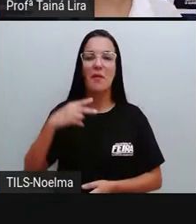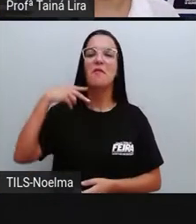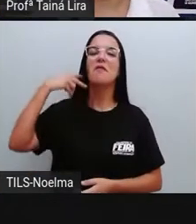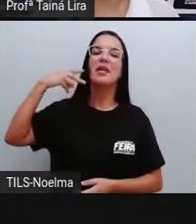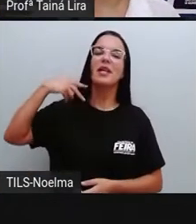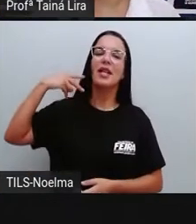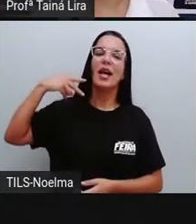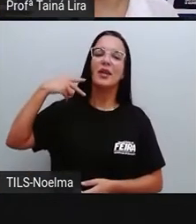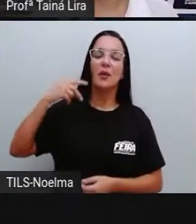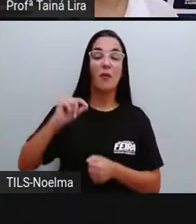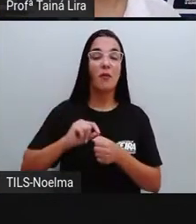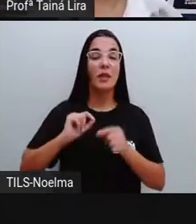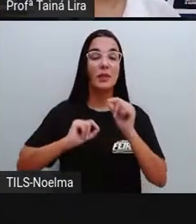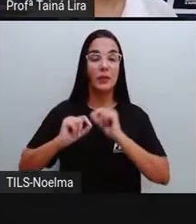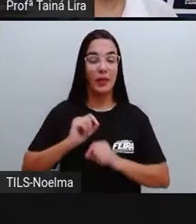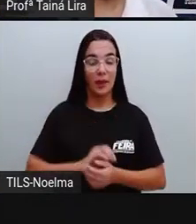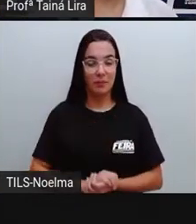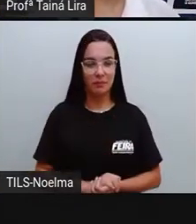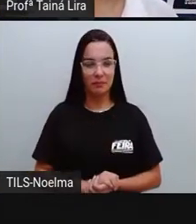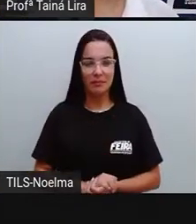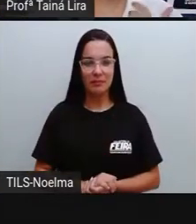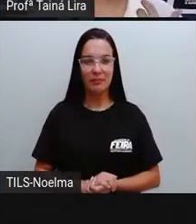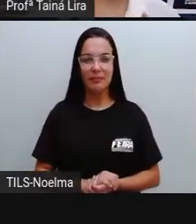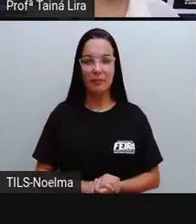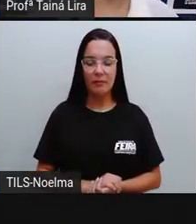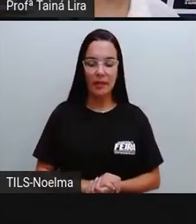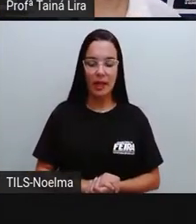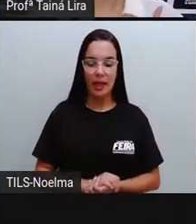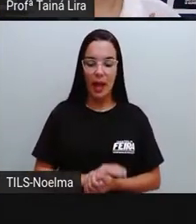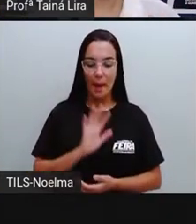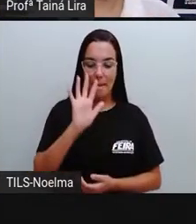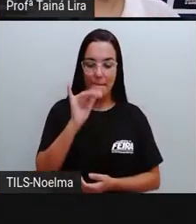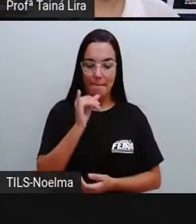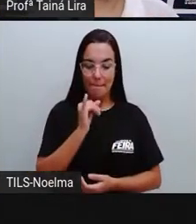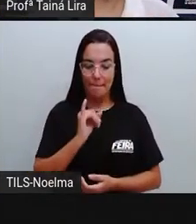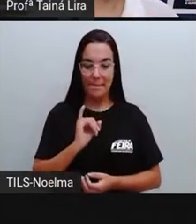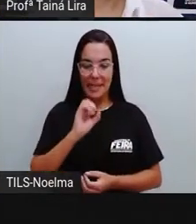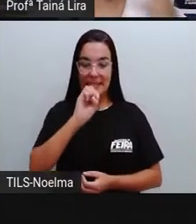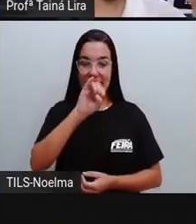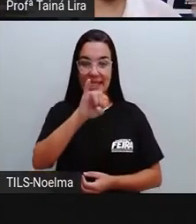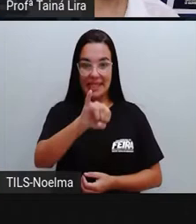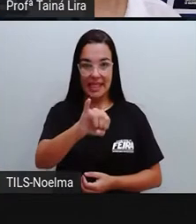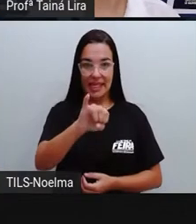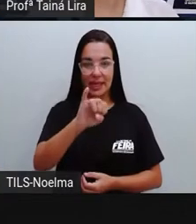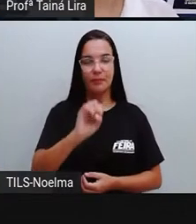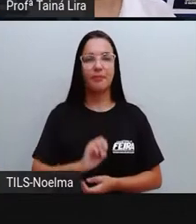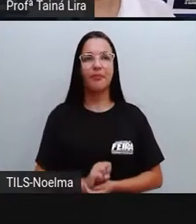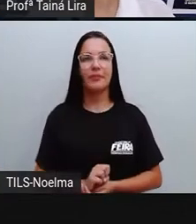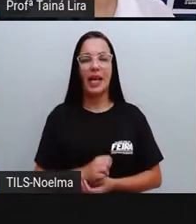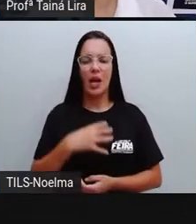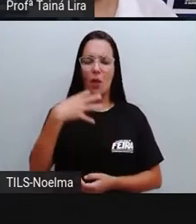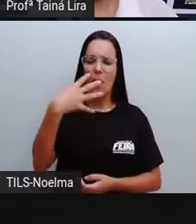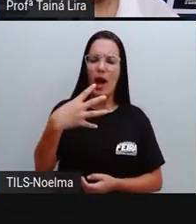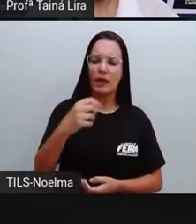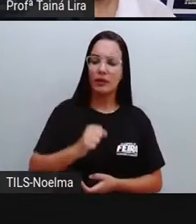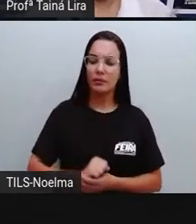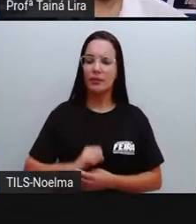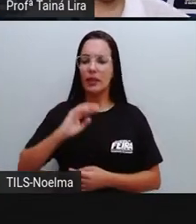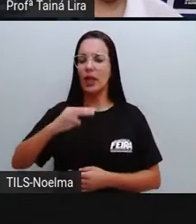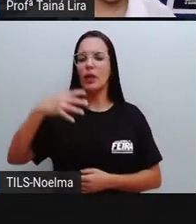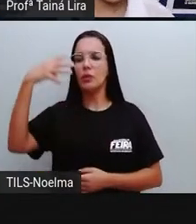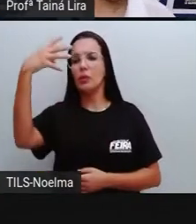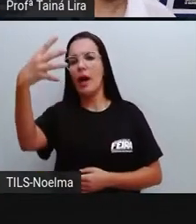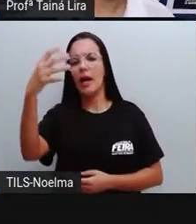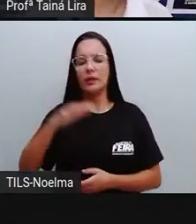vereador. PRO, se a cada quatro anos a gente, os adultos, né, já que o segundo ano ainda são